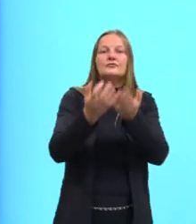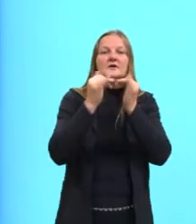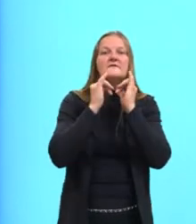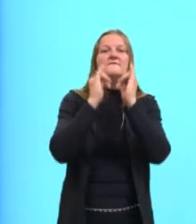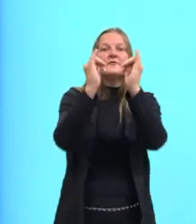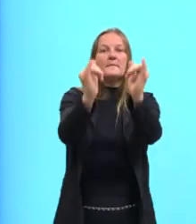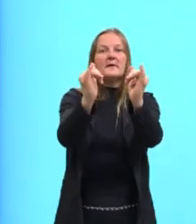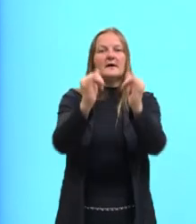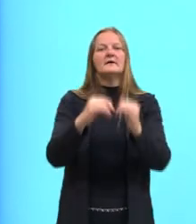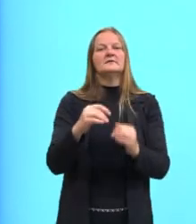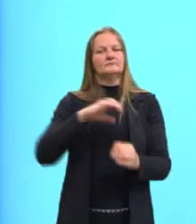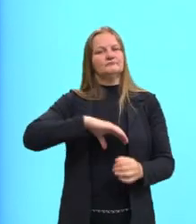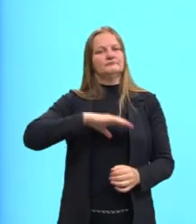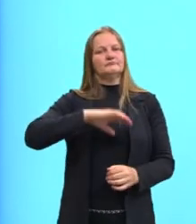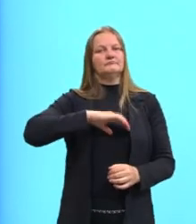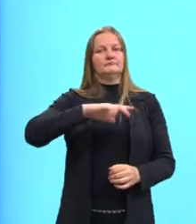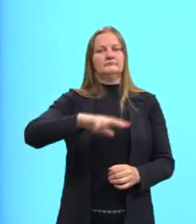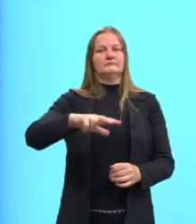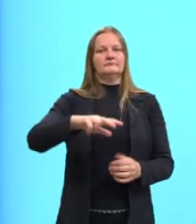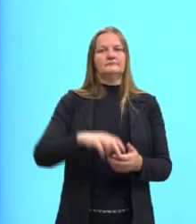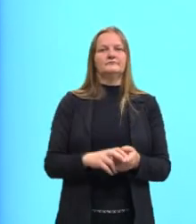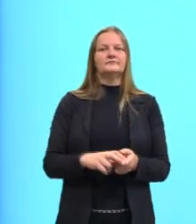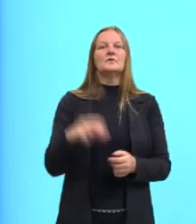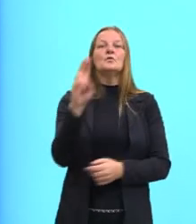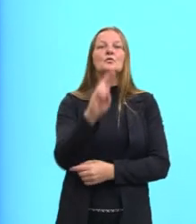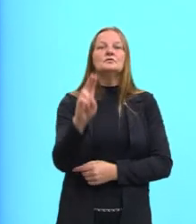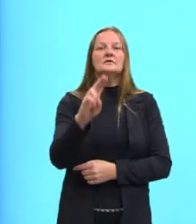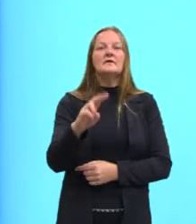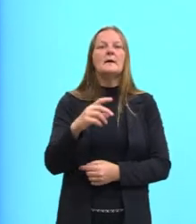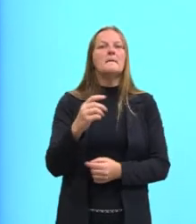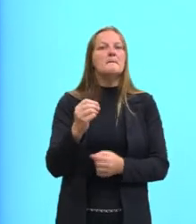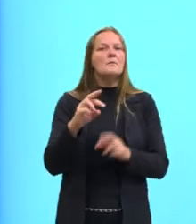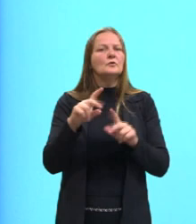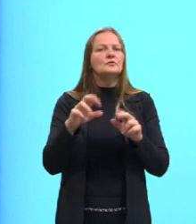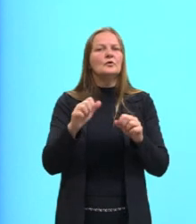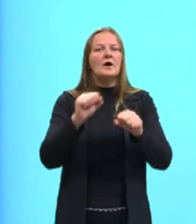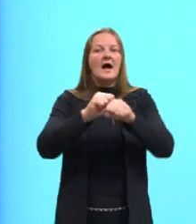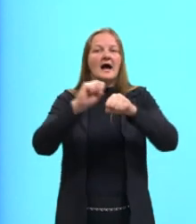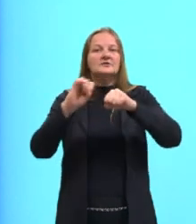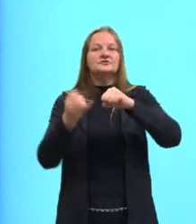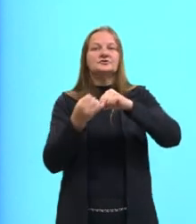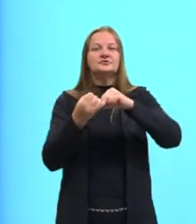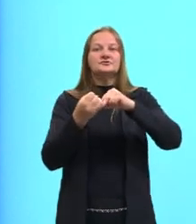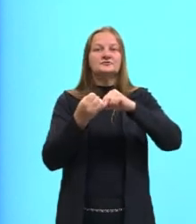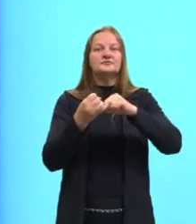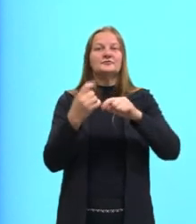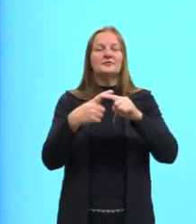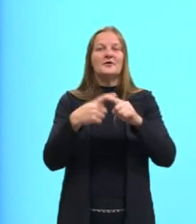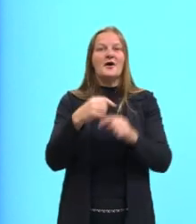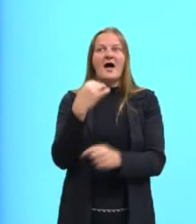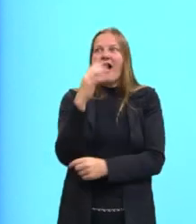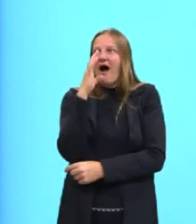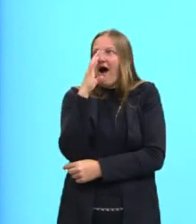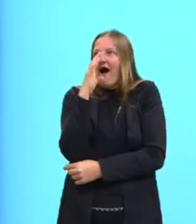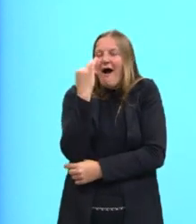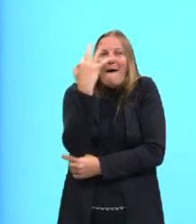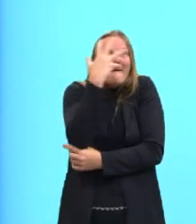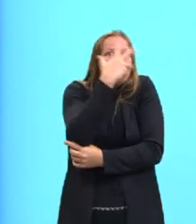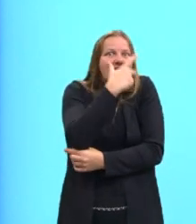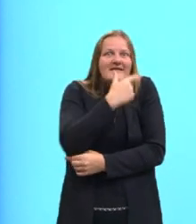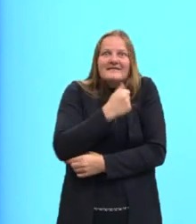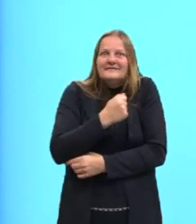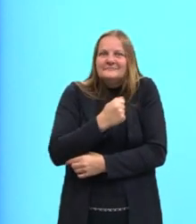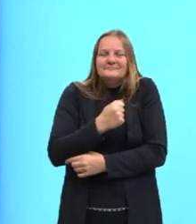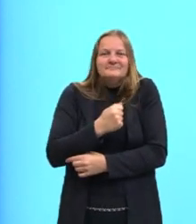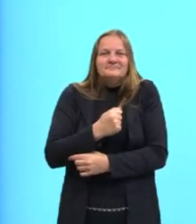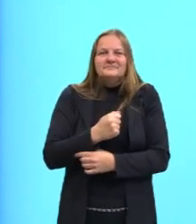Portugal. Utilização de muitos adjetivos. Por quê? Porque era tão bonito que eles viam que o